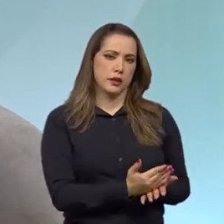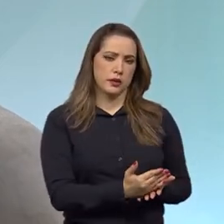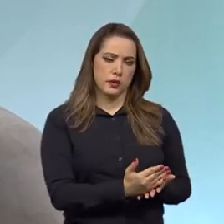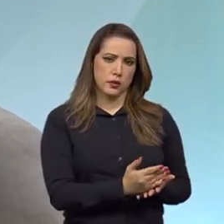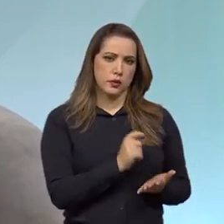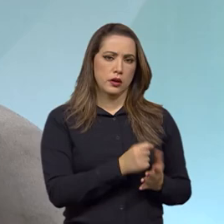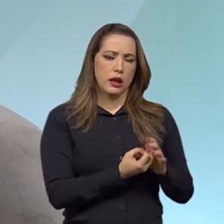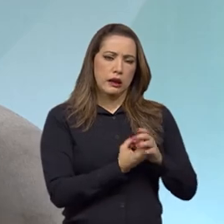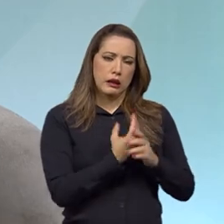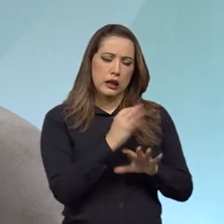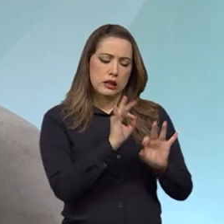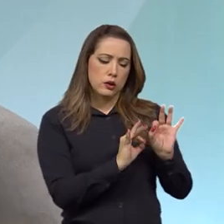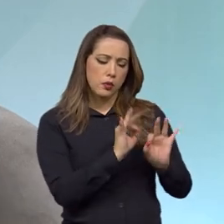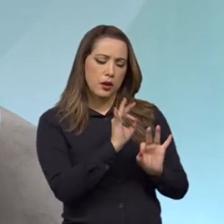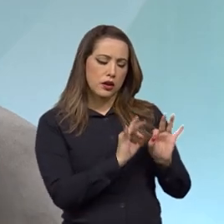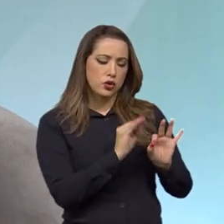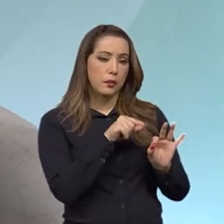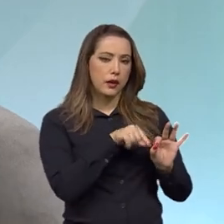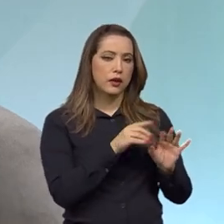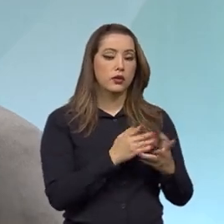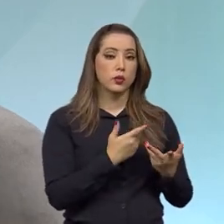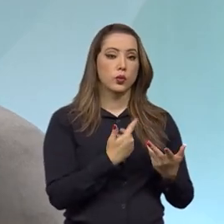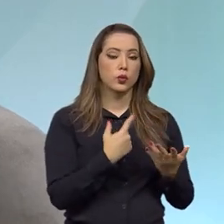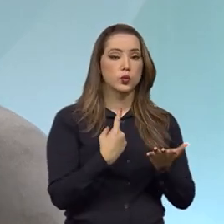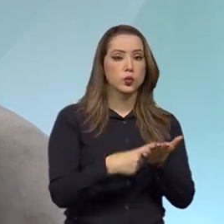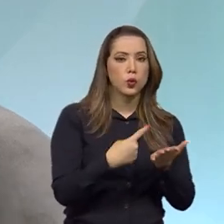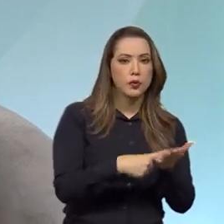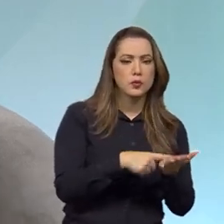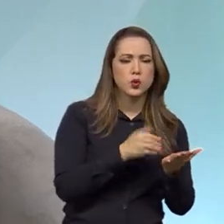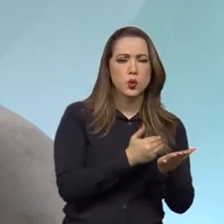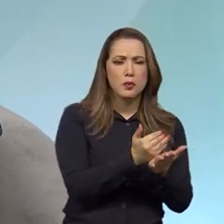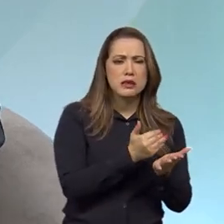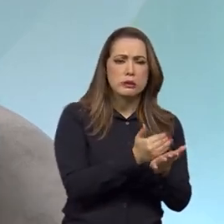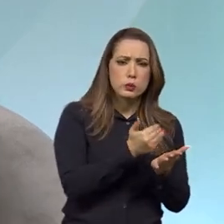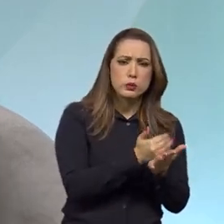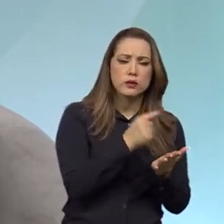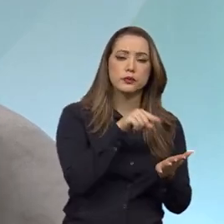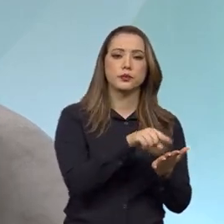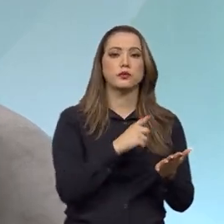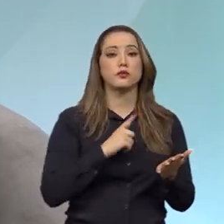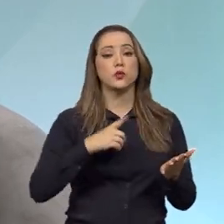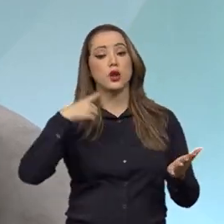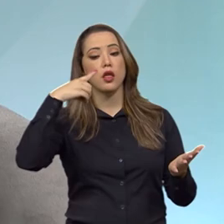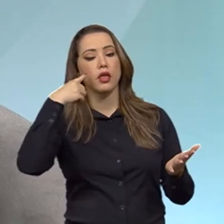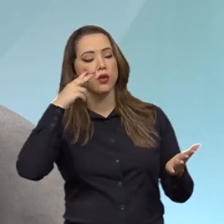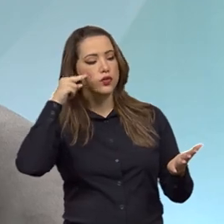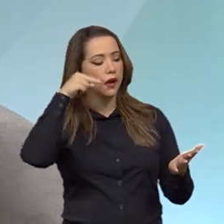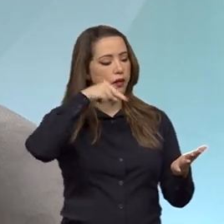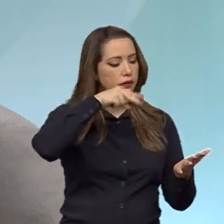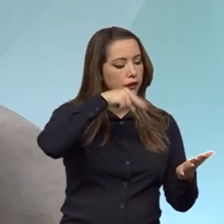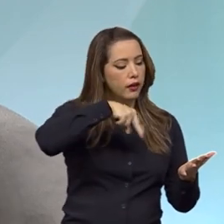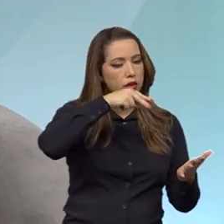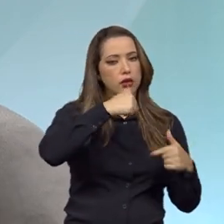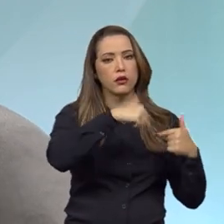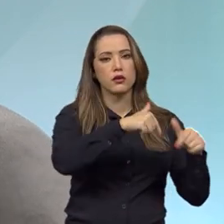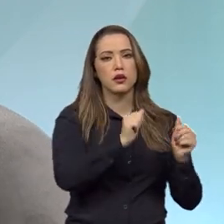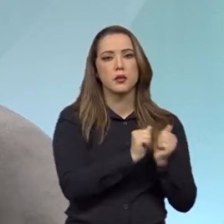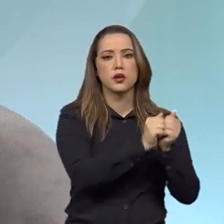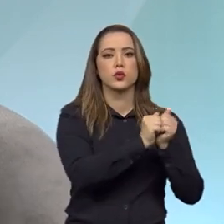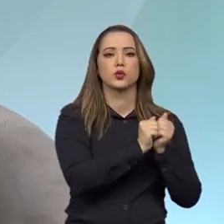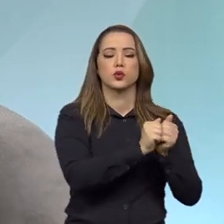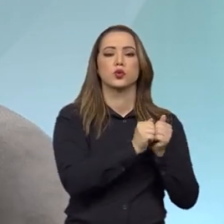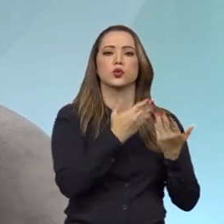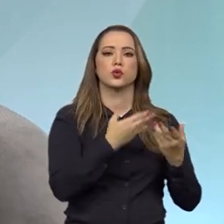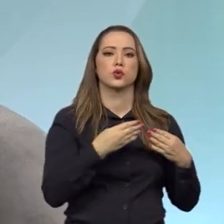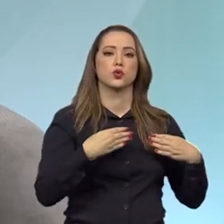incremento, na elaboração, na concepção da política, tem lá um advogado público atuando, por exemplo, em conjunto